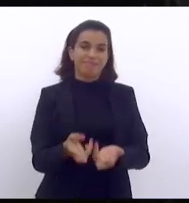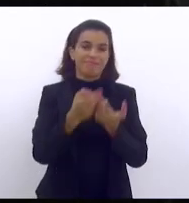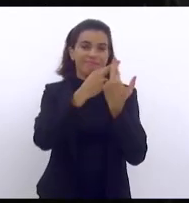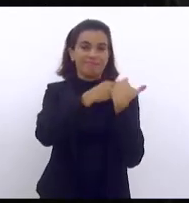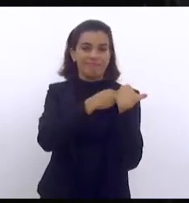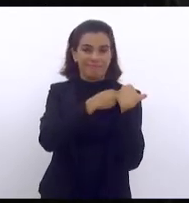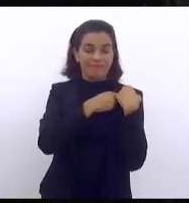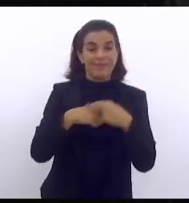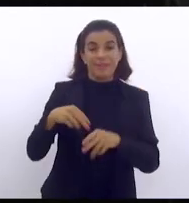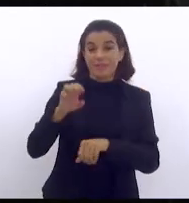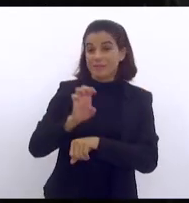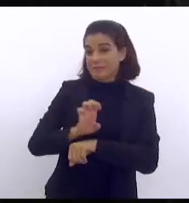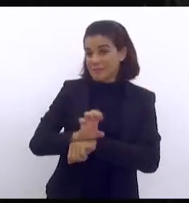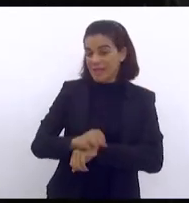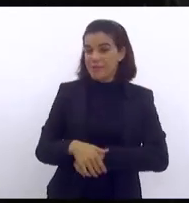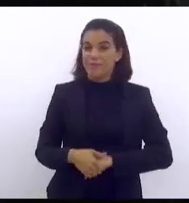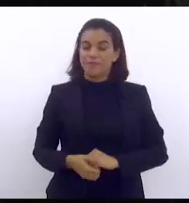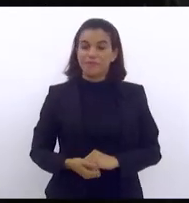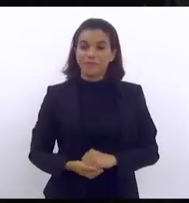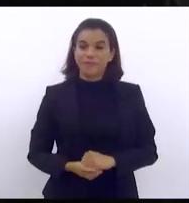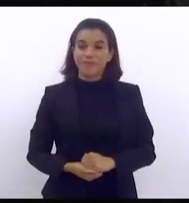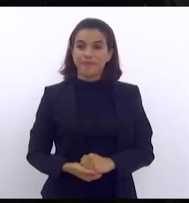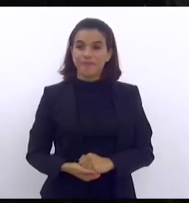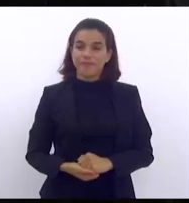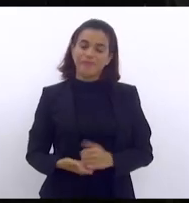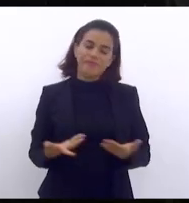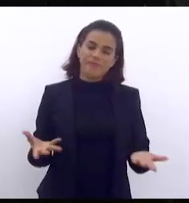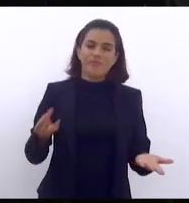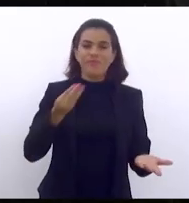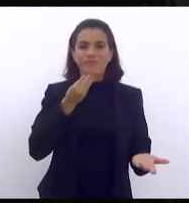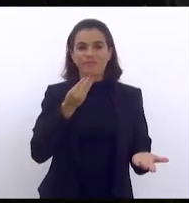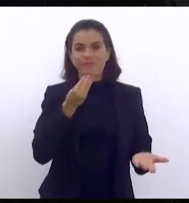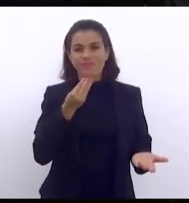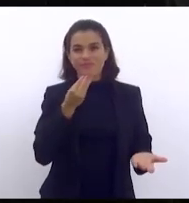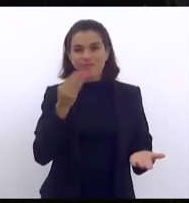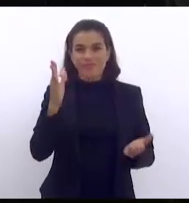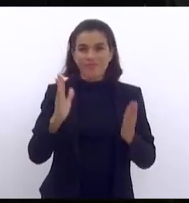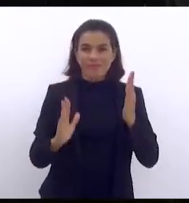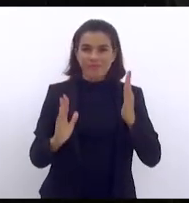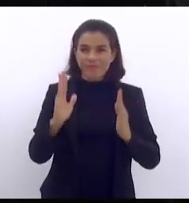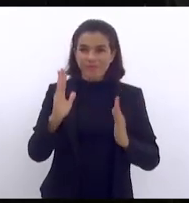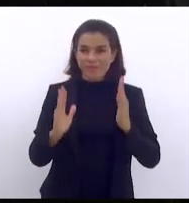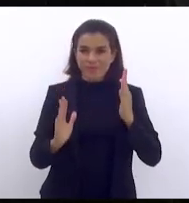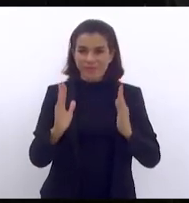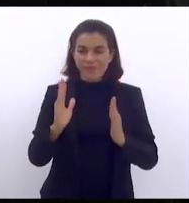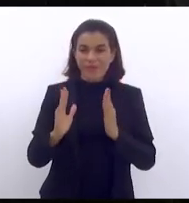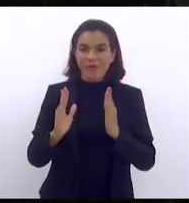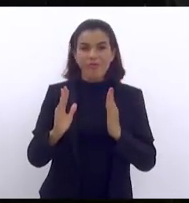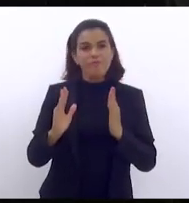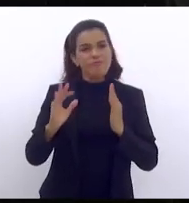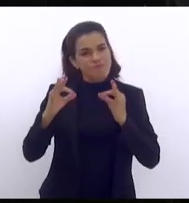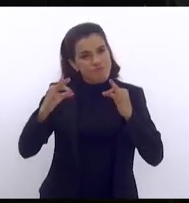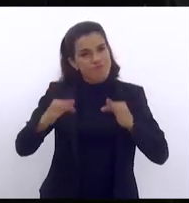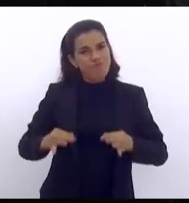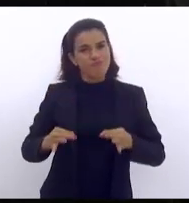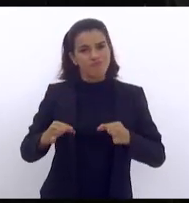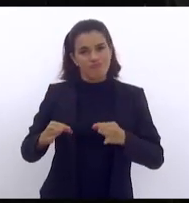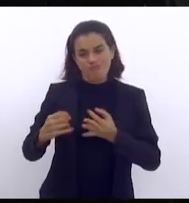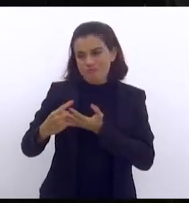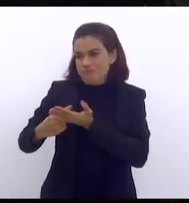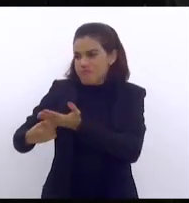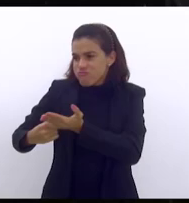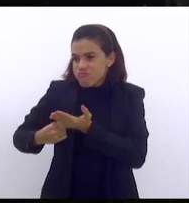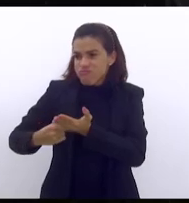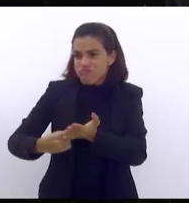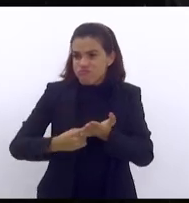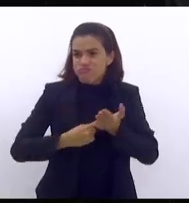do estado evidentemente a época combinando com os municípios da época